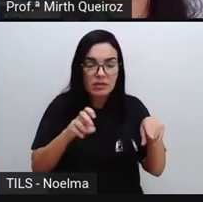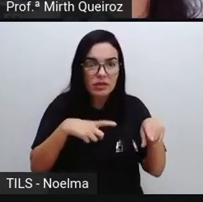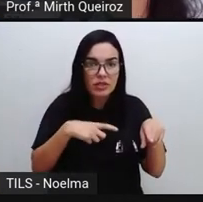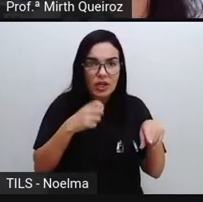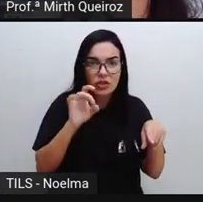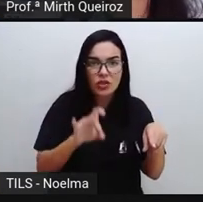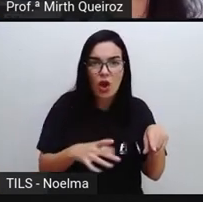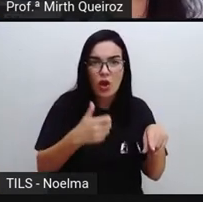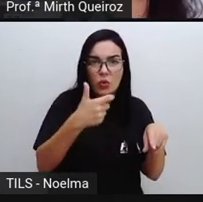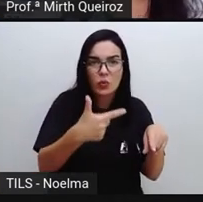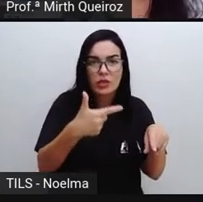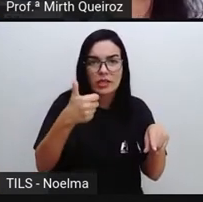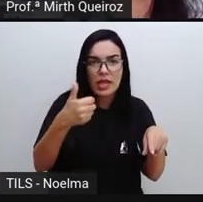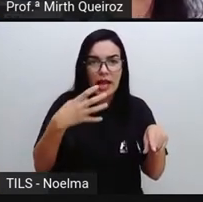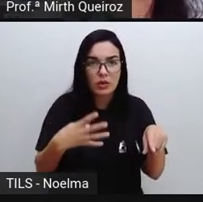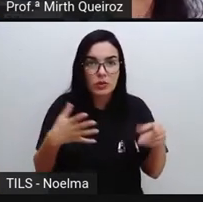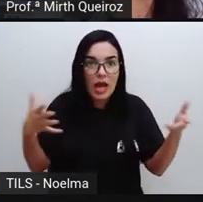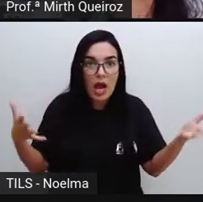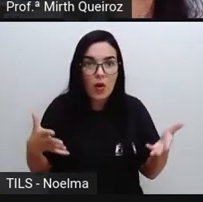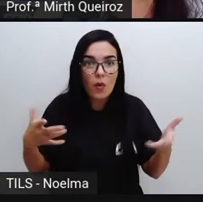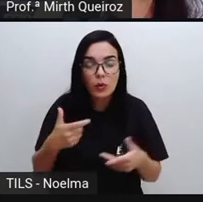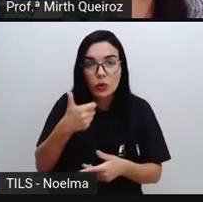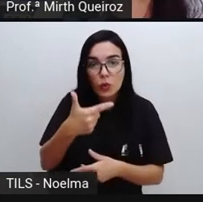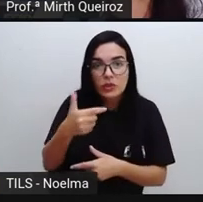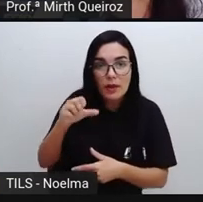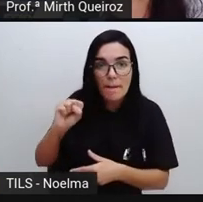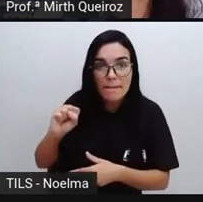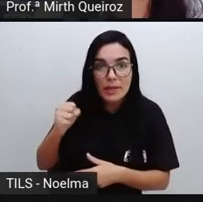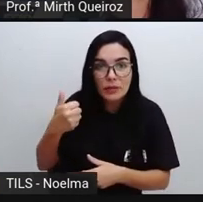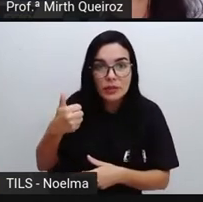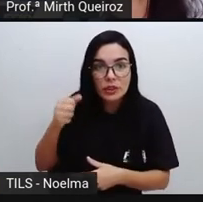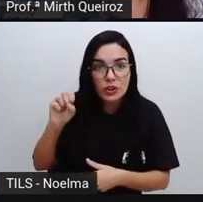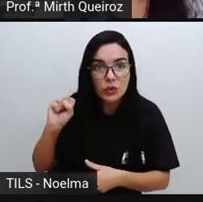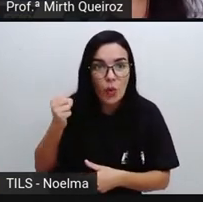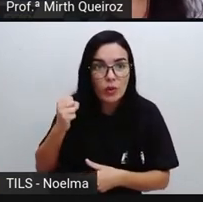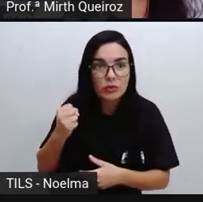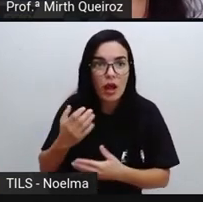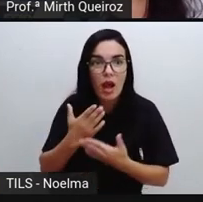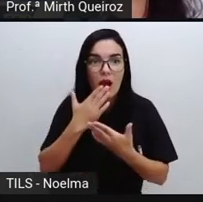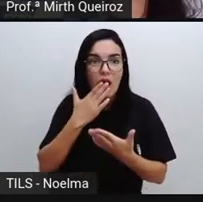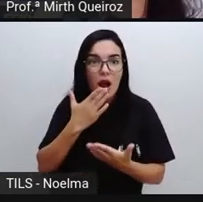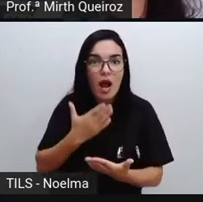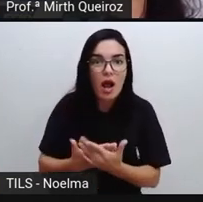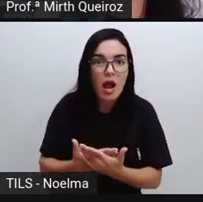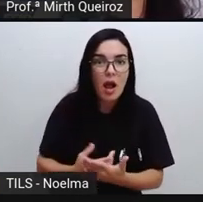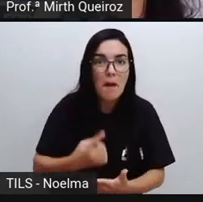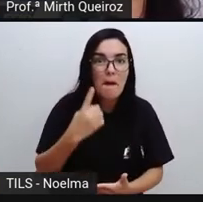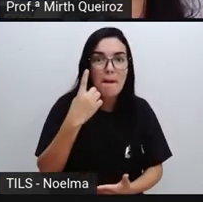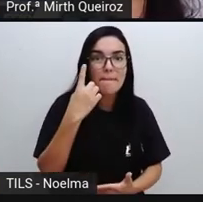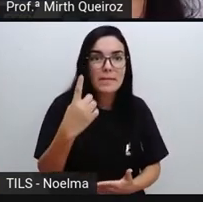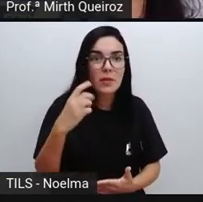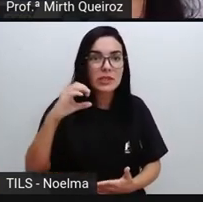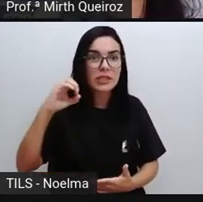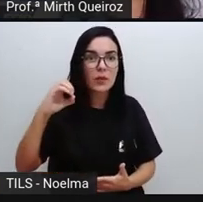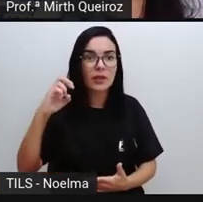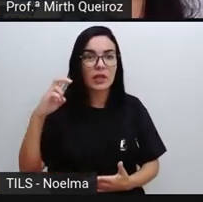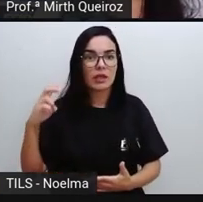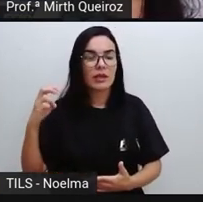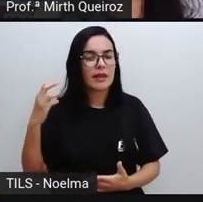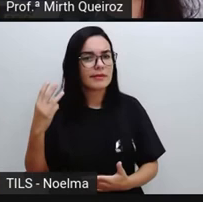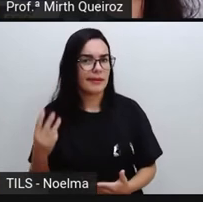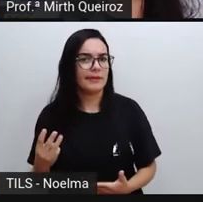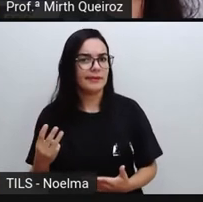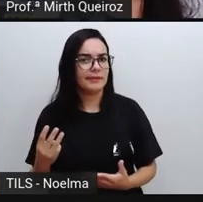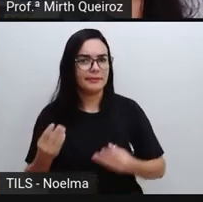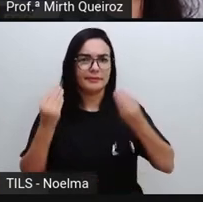.053 casos. Isso no Brasil. E aí nós temos aí o sarampo